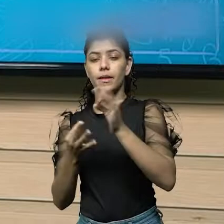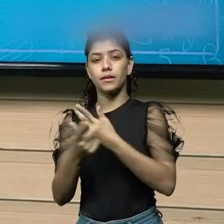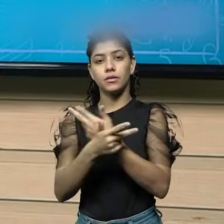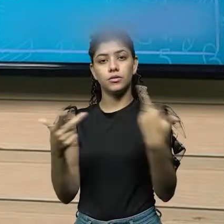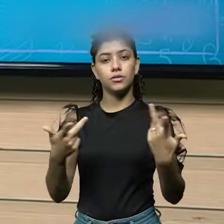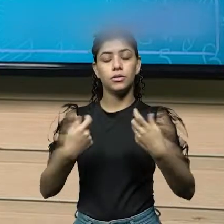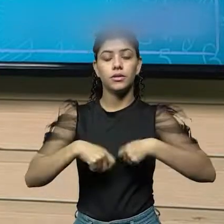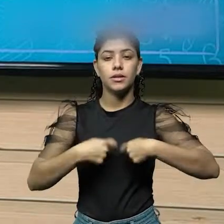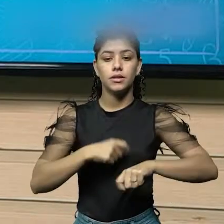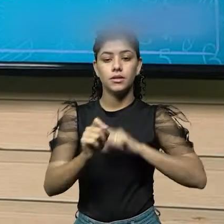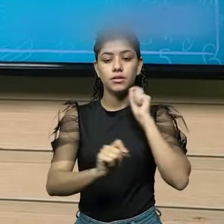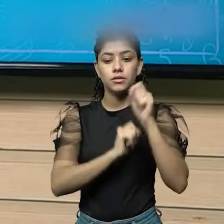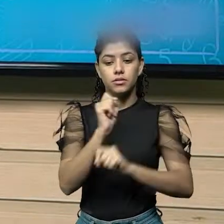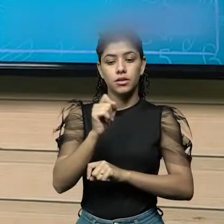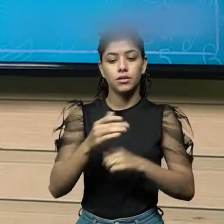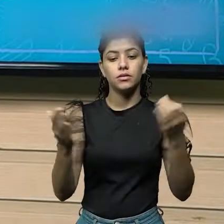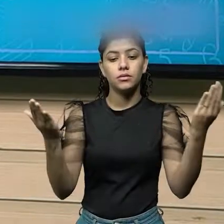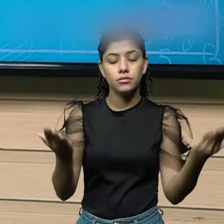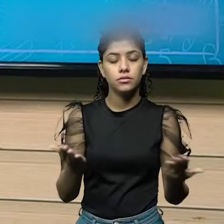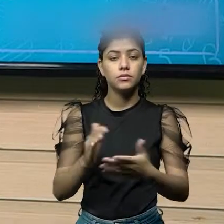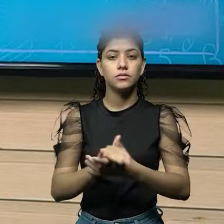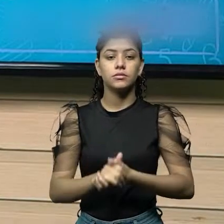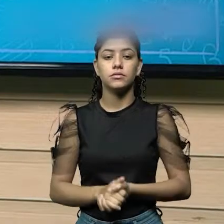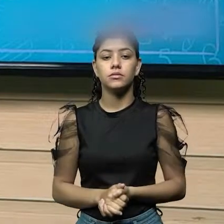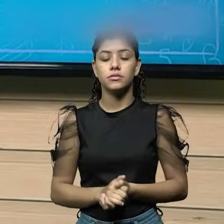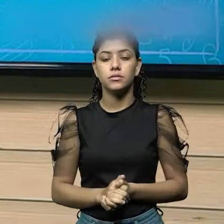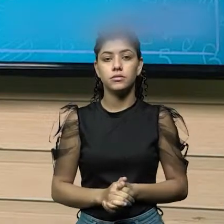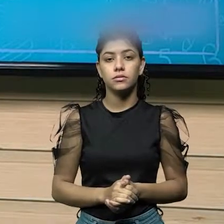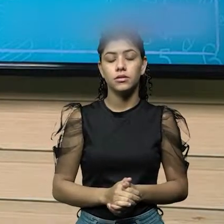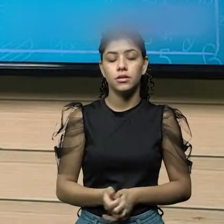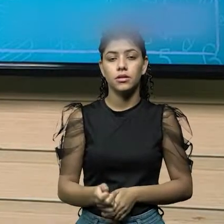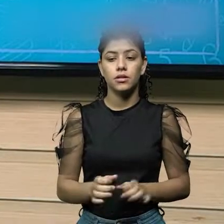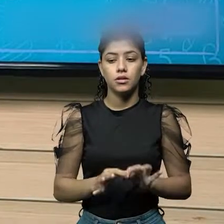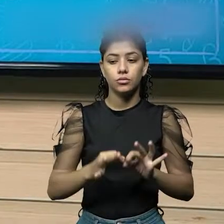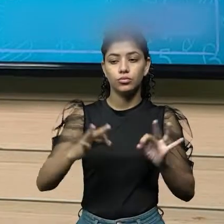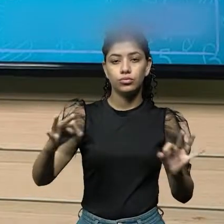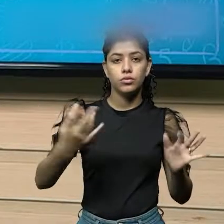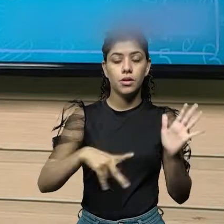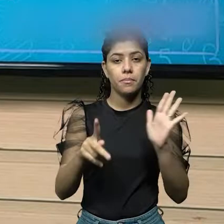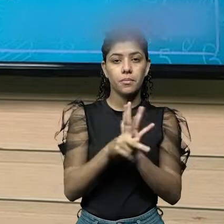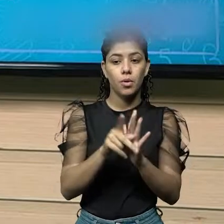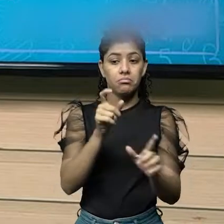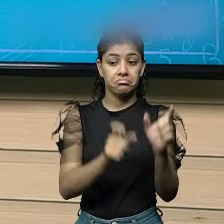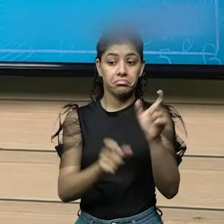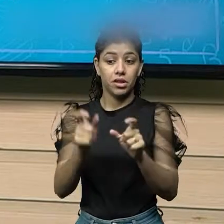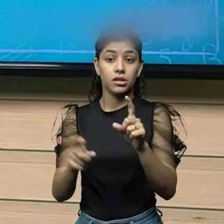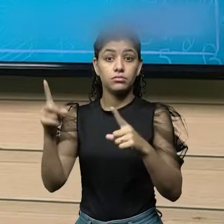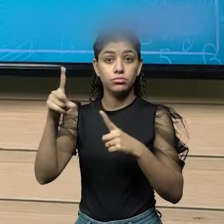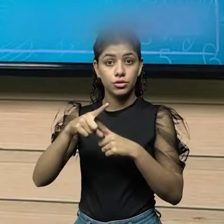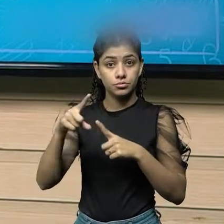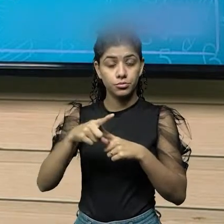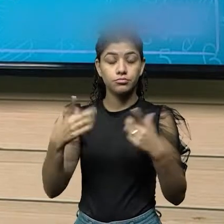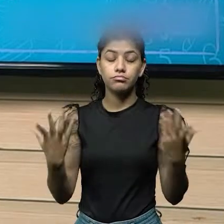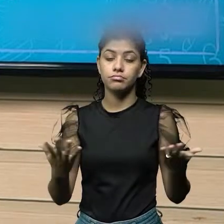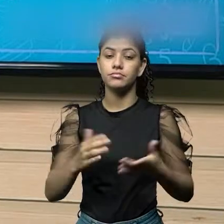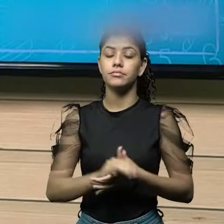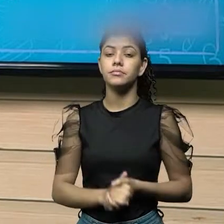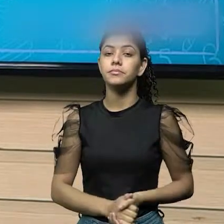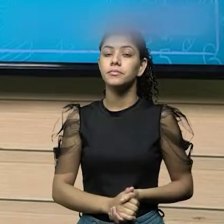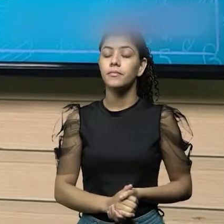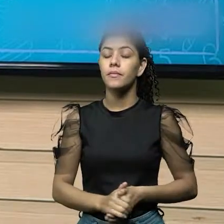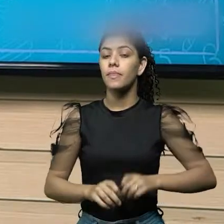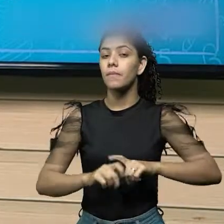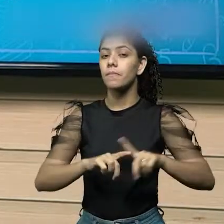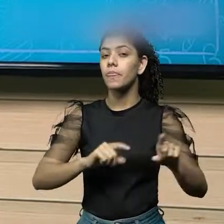necessário uns instrumentos de medidas específicos para cada medição. Só que,